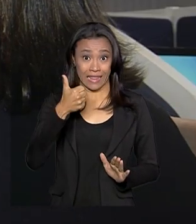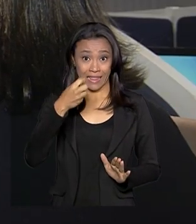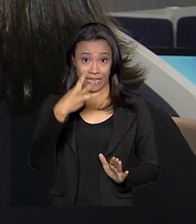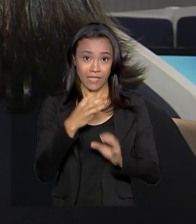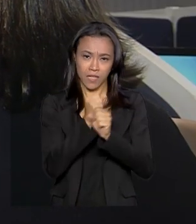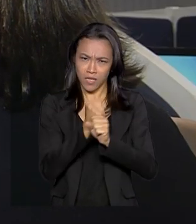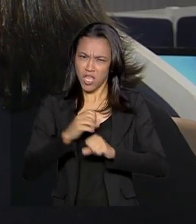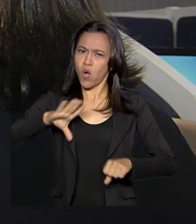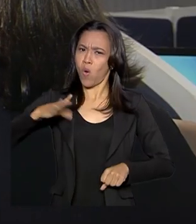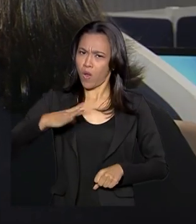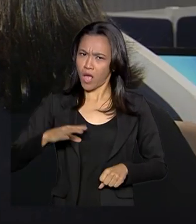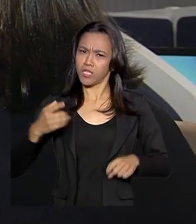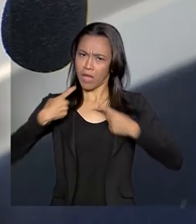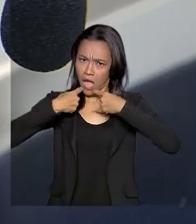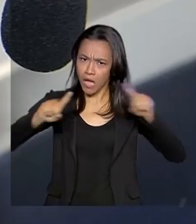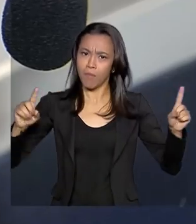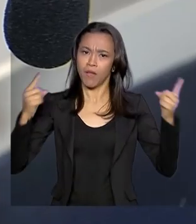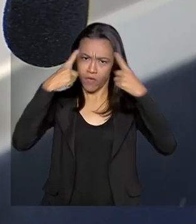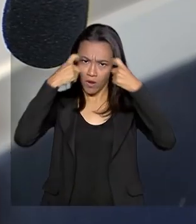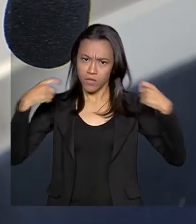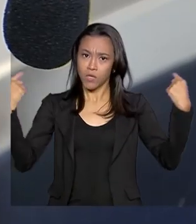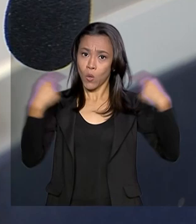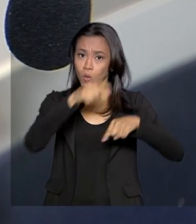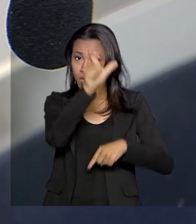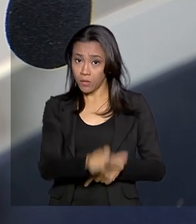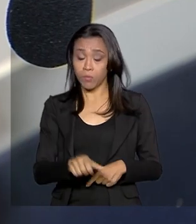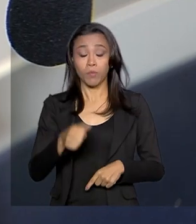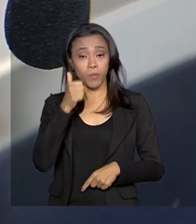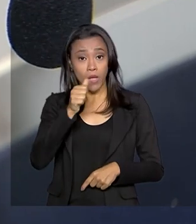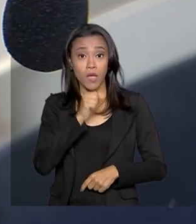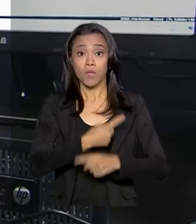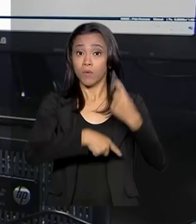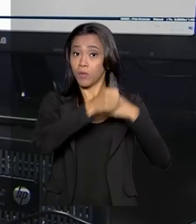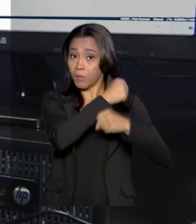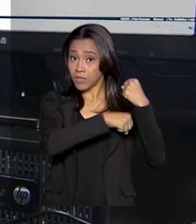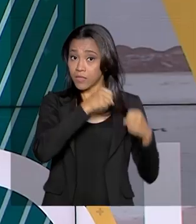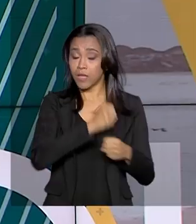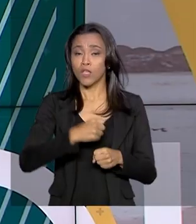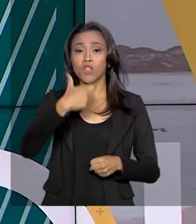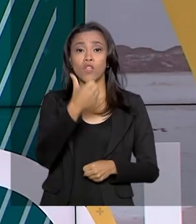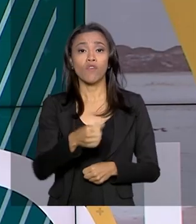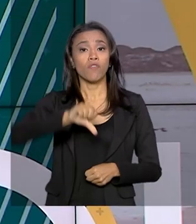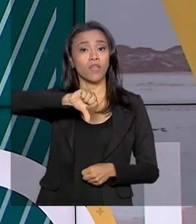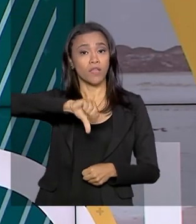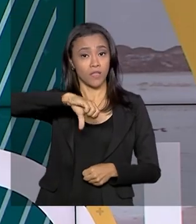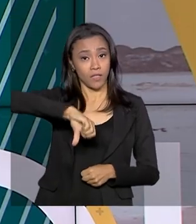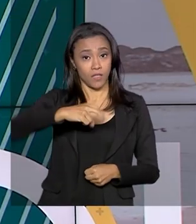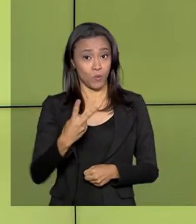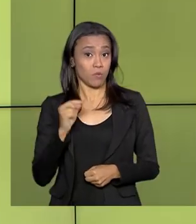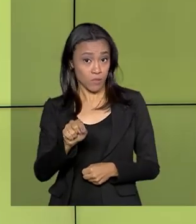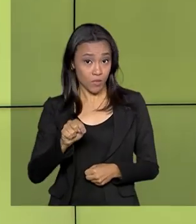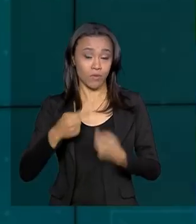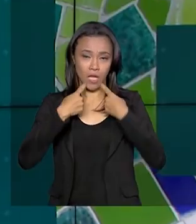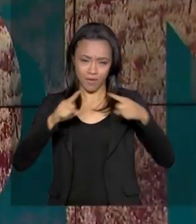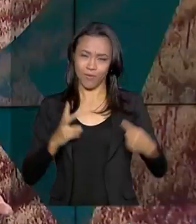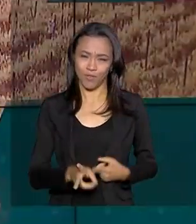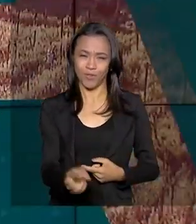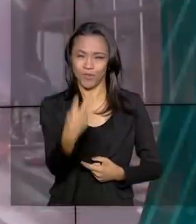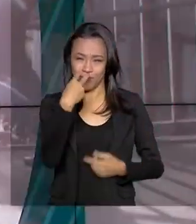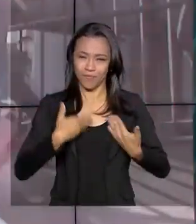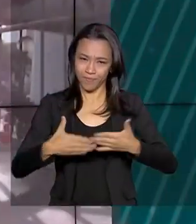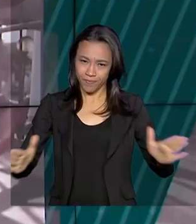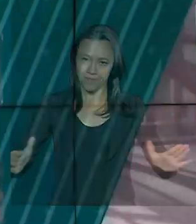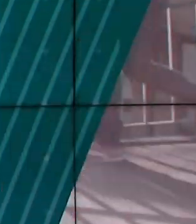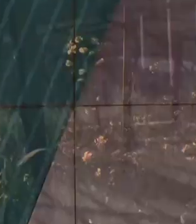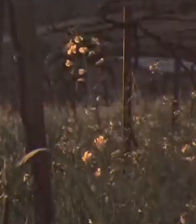violência contra a mulher tem aumentado. Só no ano passado foram 92 mil denúncias. Fique com a gente, o Brasil em Dia já